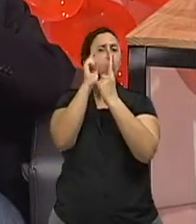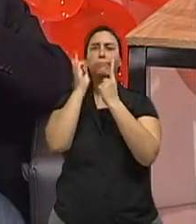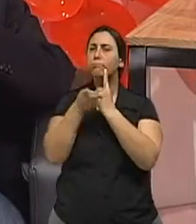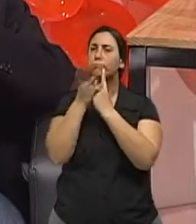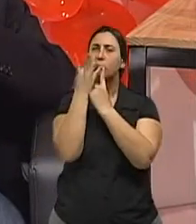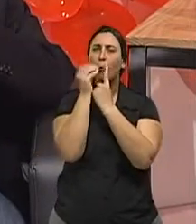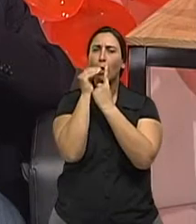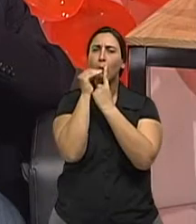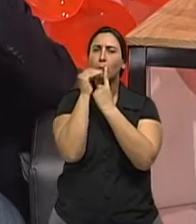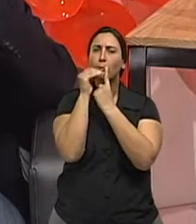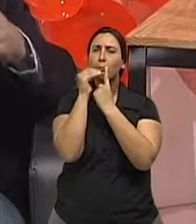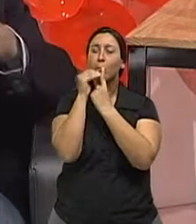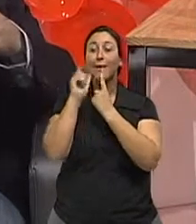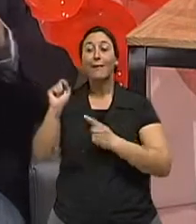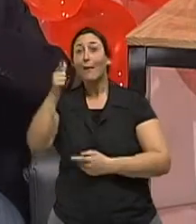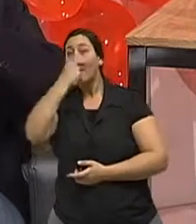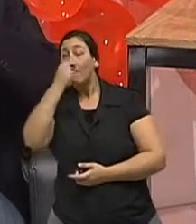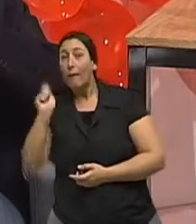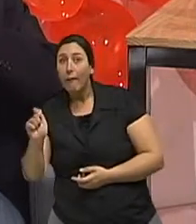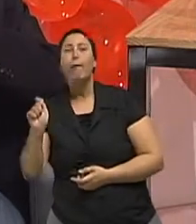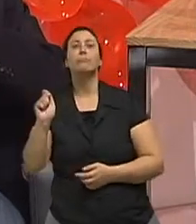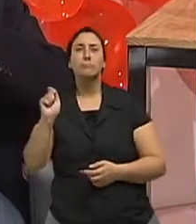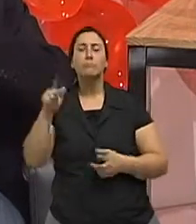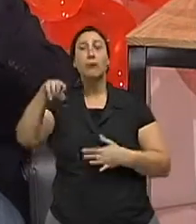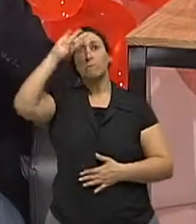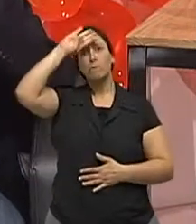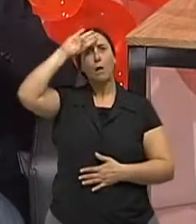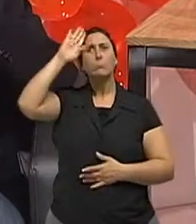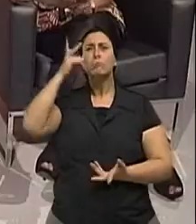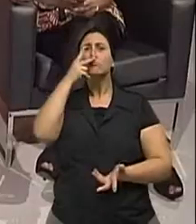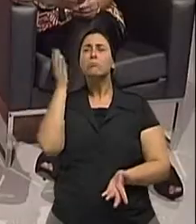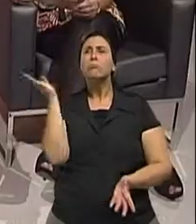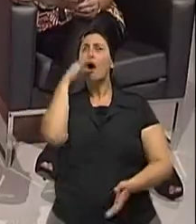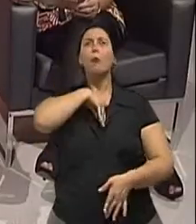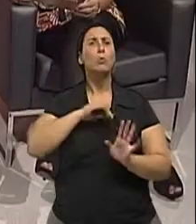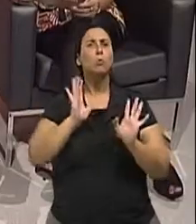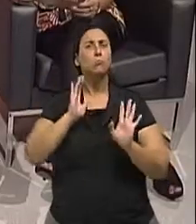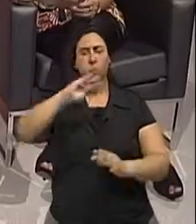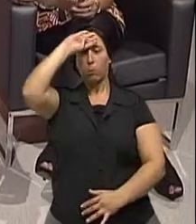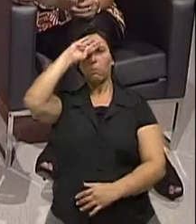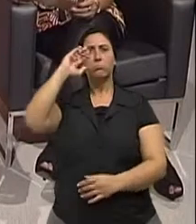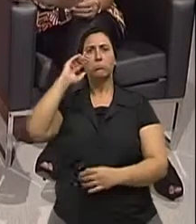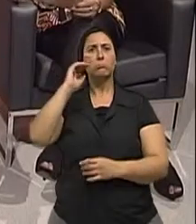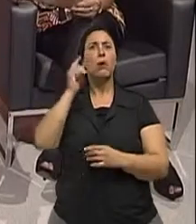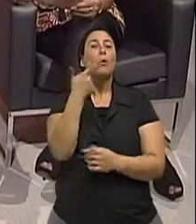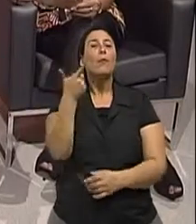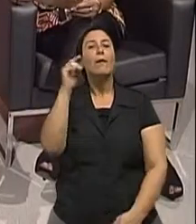um fato interessante. Ela começa subitamente, uma febre muito alta. Ela chega, abre a porta e entra? Entra, vai com tudo.